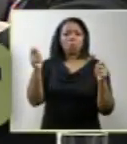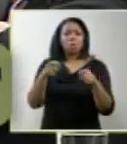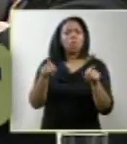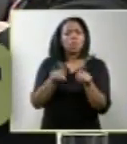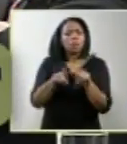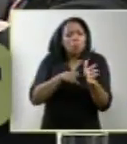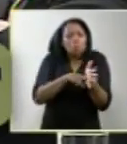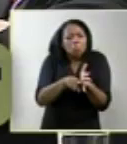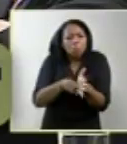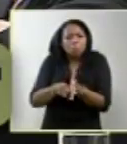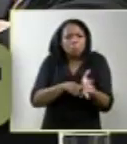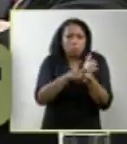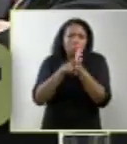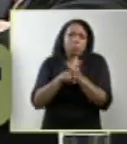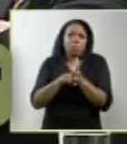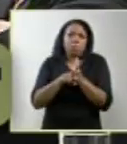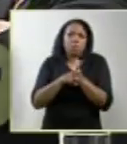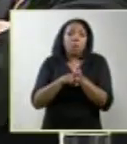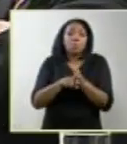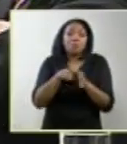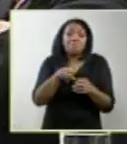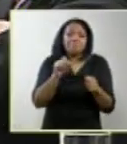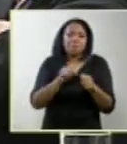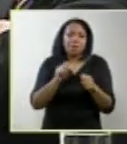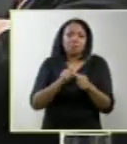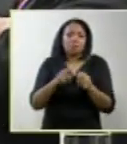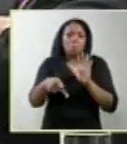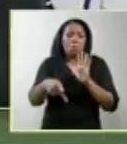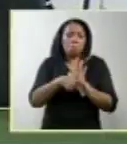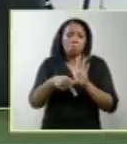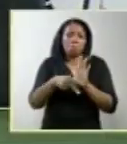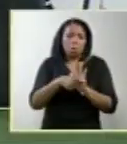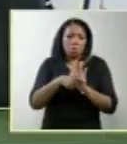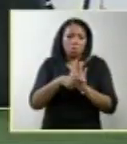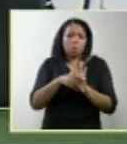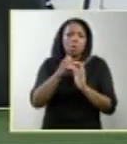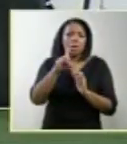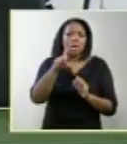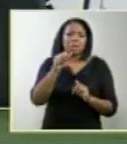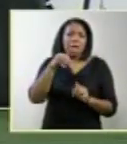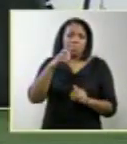análise e de instrumental para fazer esse exame em todo o país.